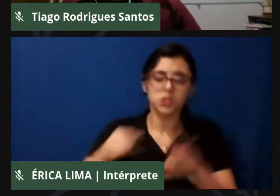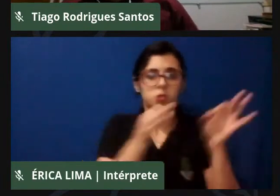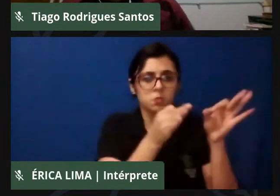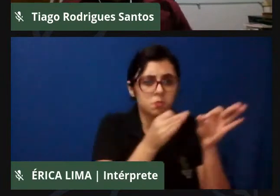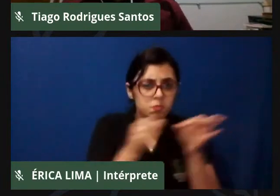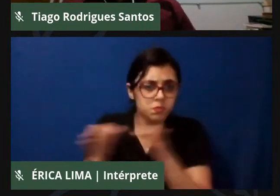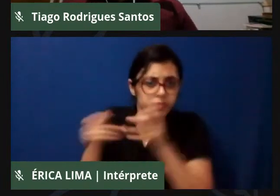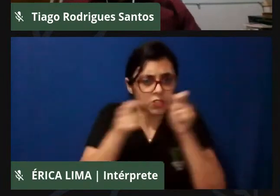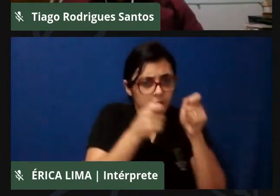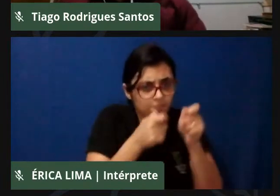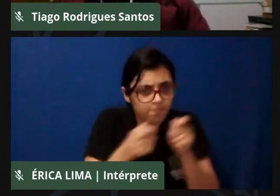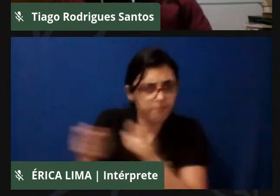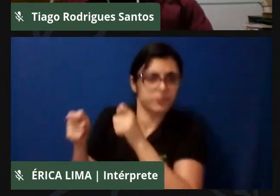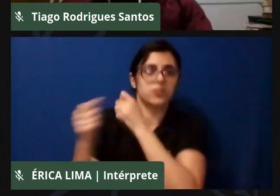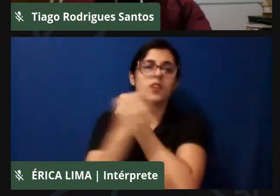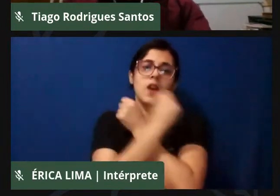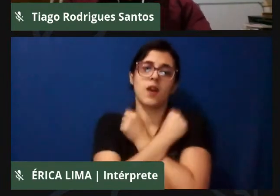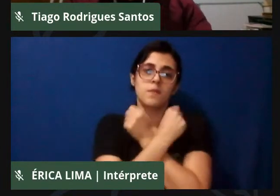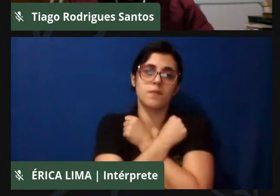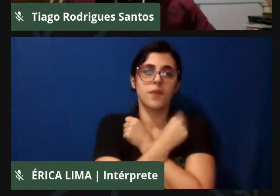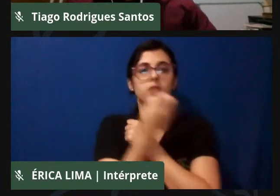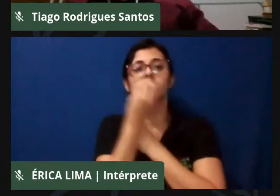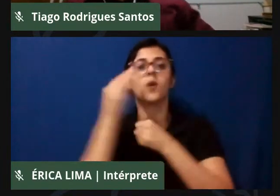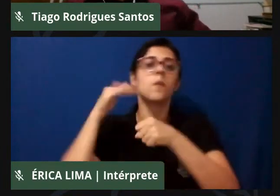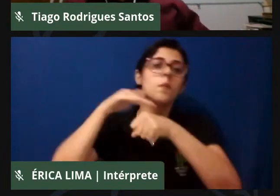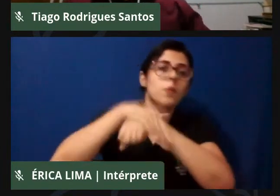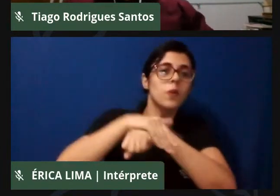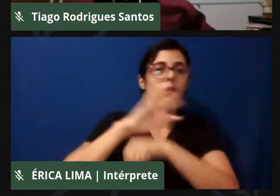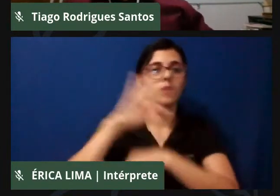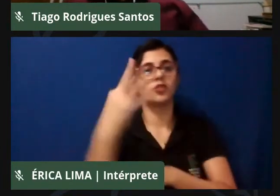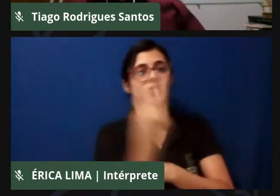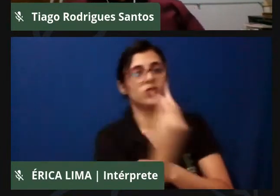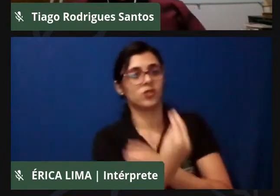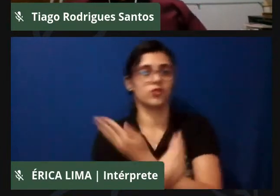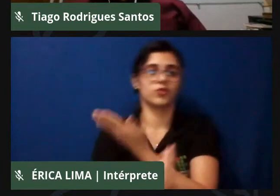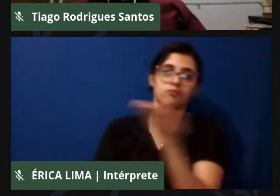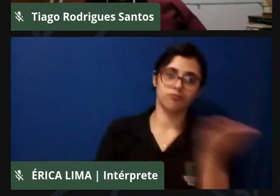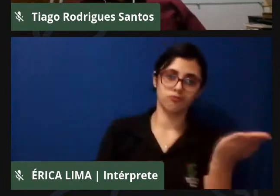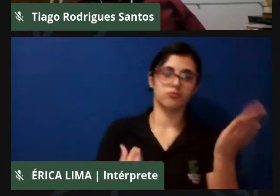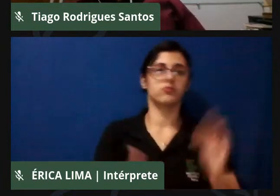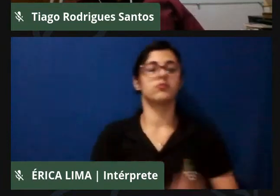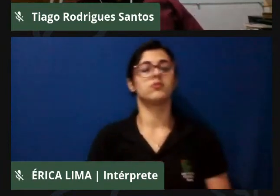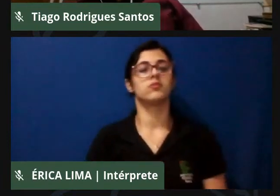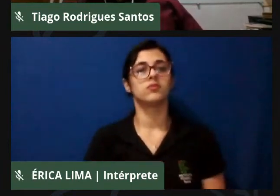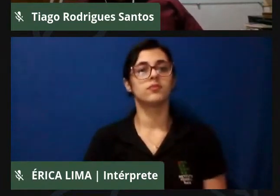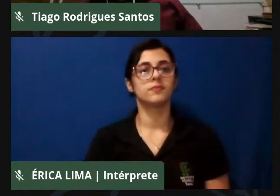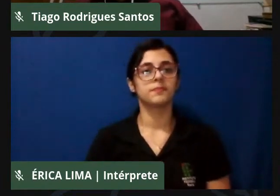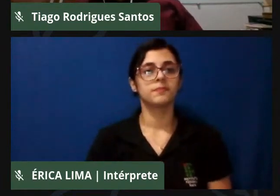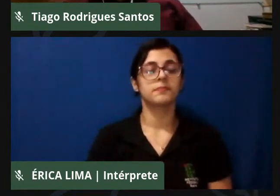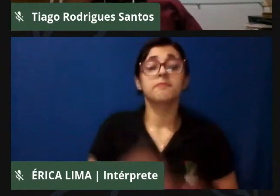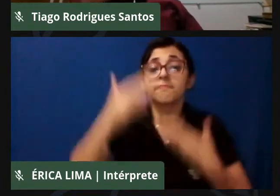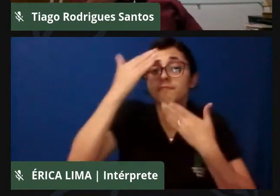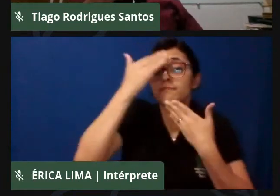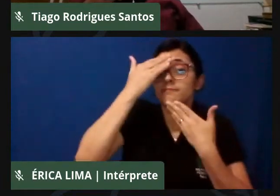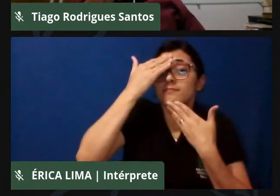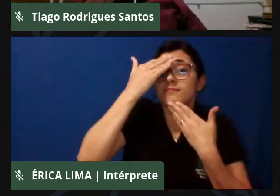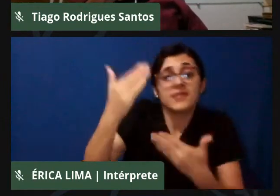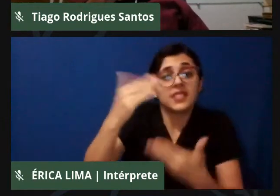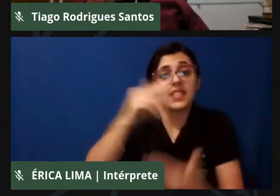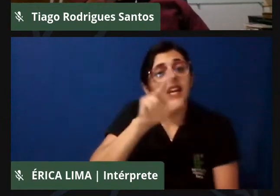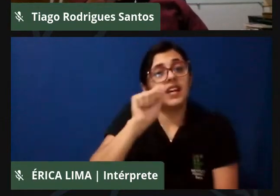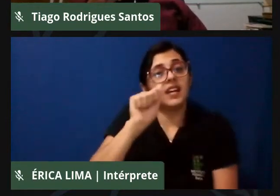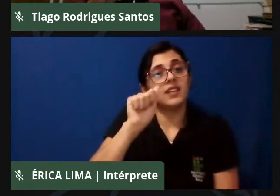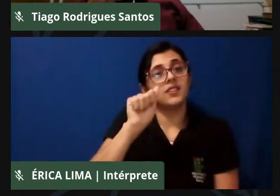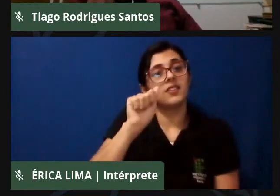abraço, uma boa noite a todas e todos. Muito obrigado, Valéria Porto, pelas